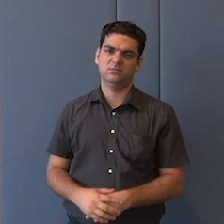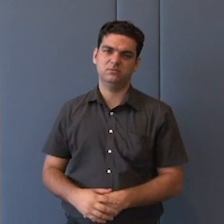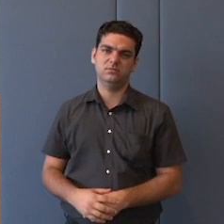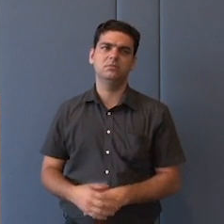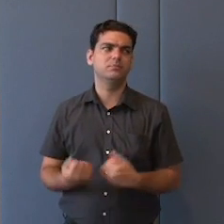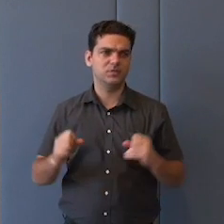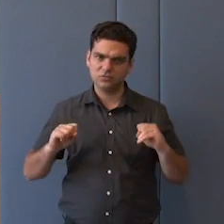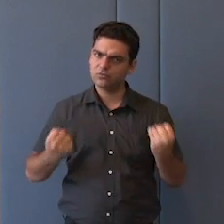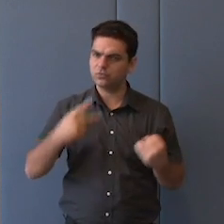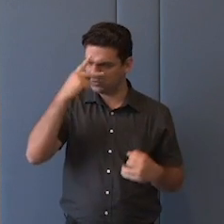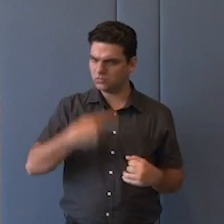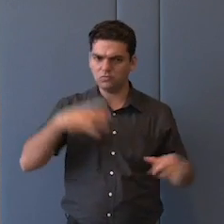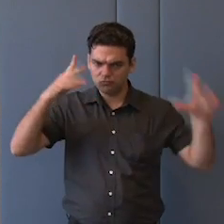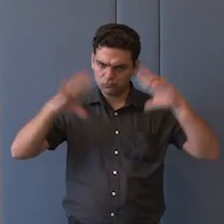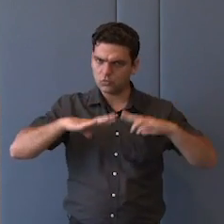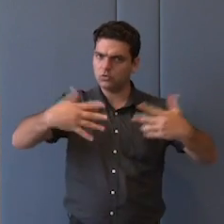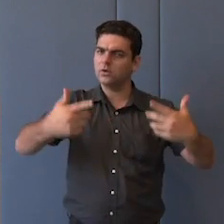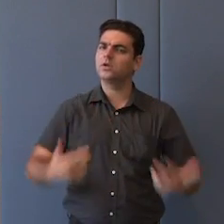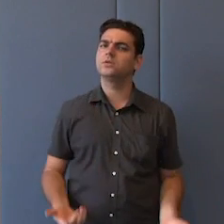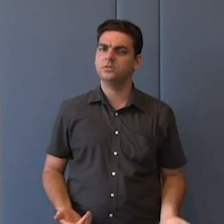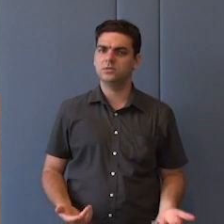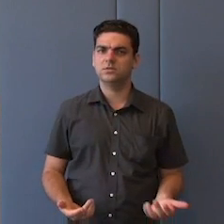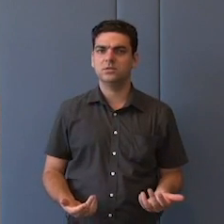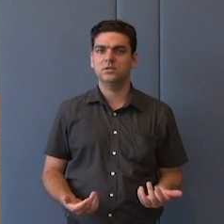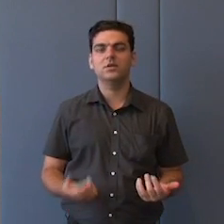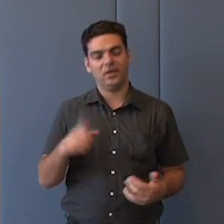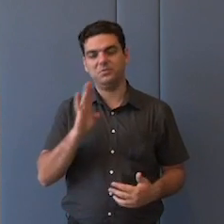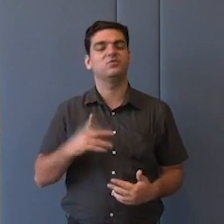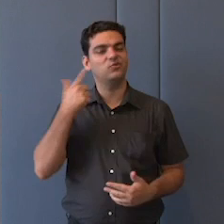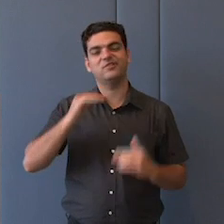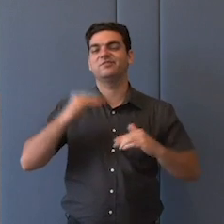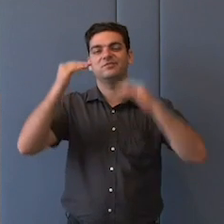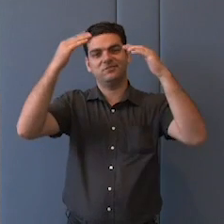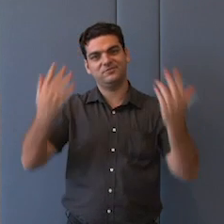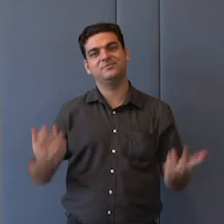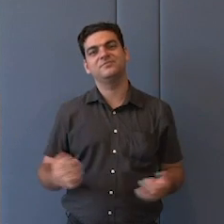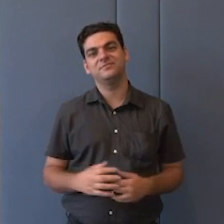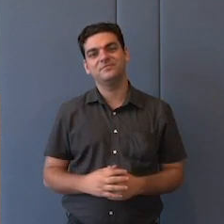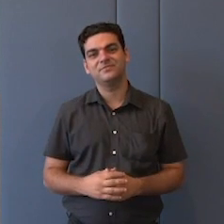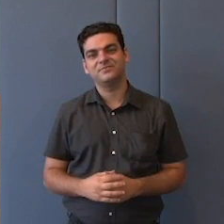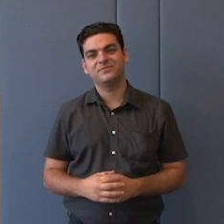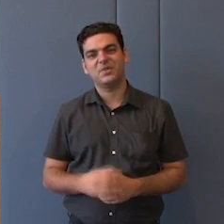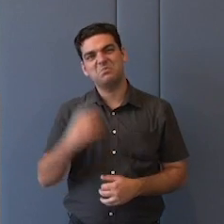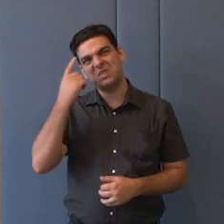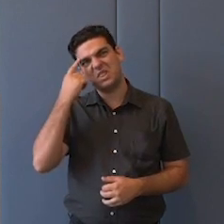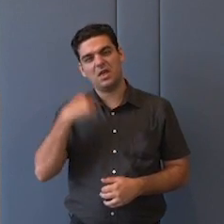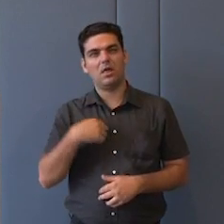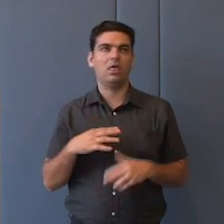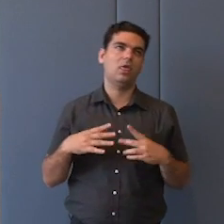agir, é um reflexo de querer ter posições automáticas, de querer ficar na zona de conforto.